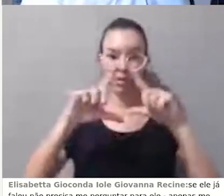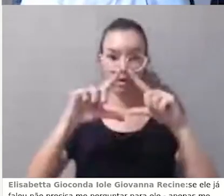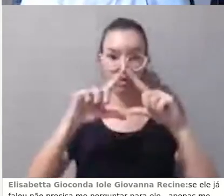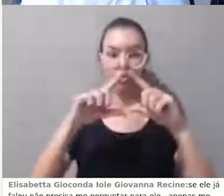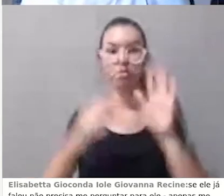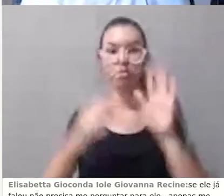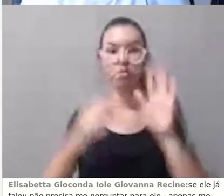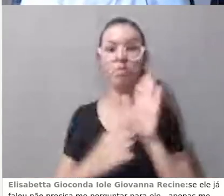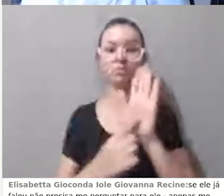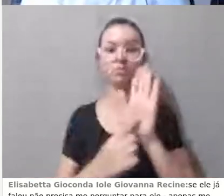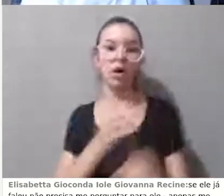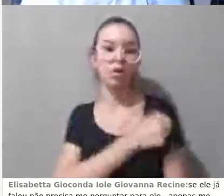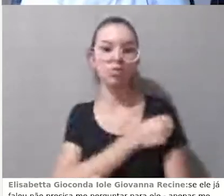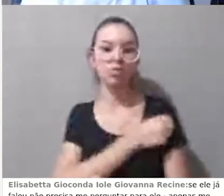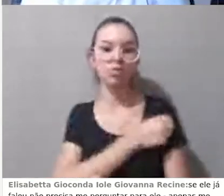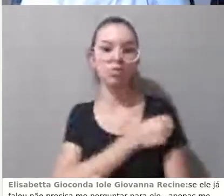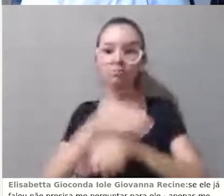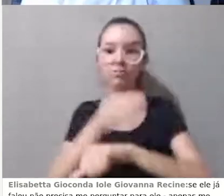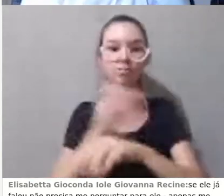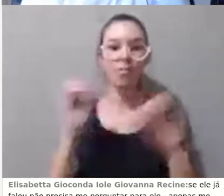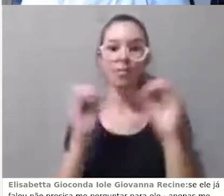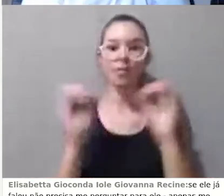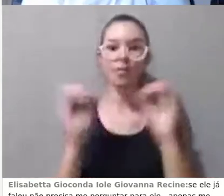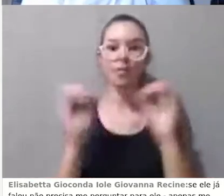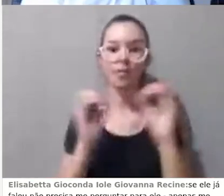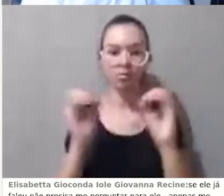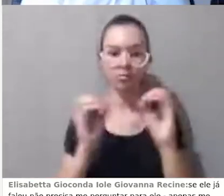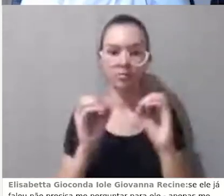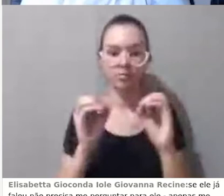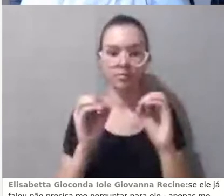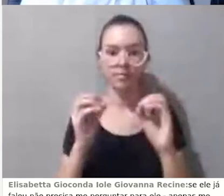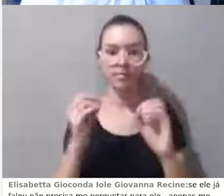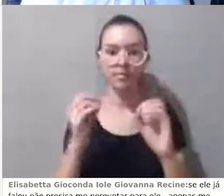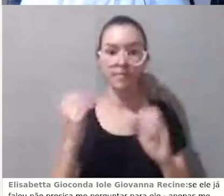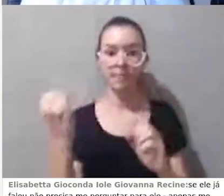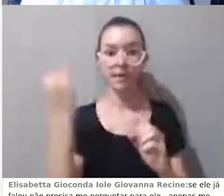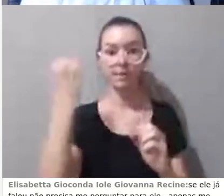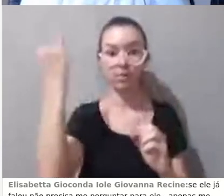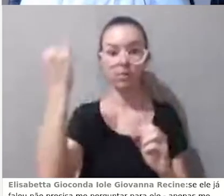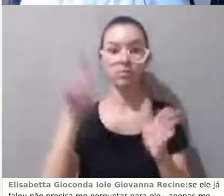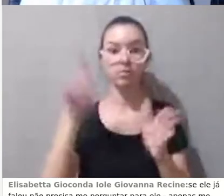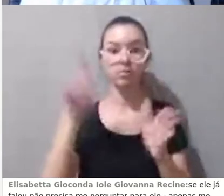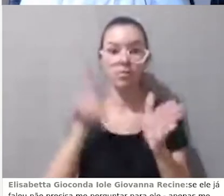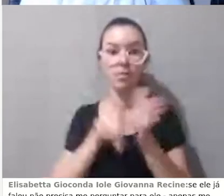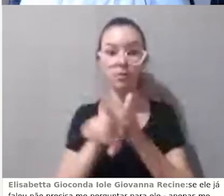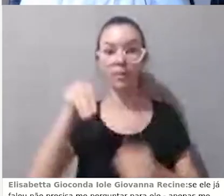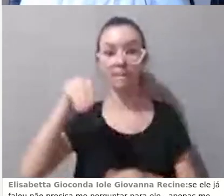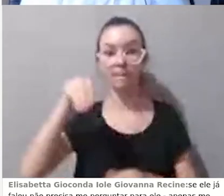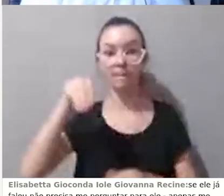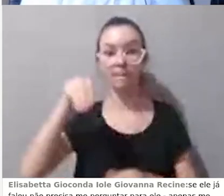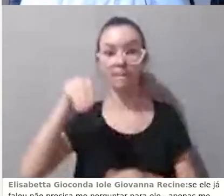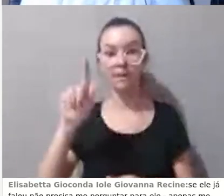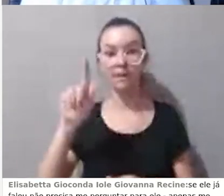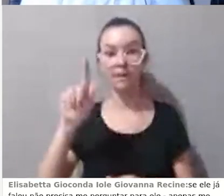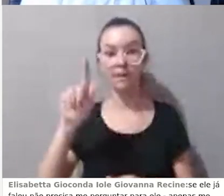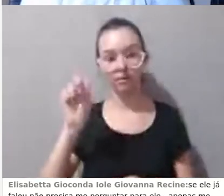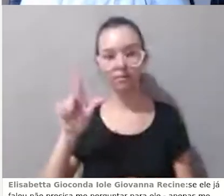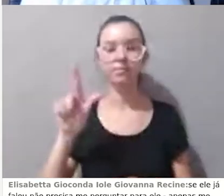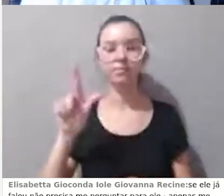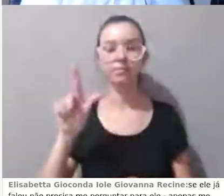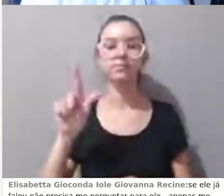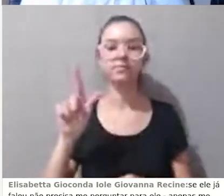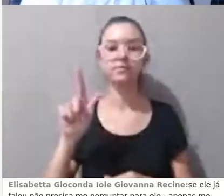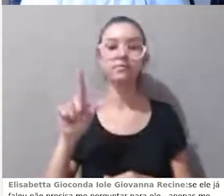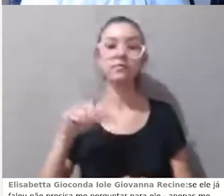Eu acho que aí é importante porque tem a pergunta do Miguel, que é isso, Miguel, eles podem entrar na plataforma e nunca acessar nenhum